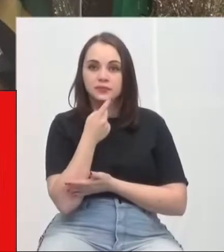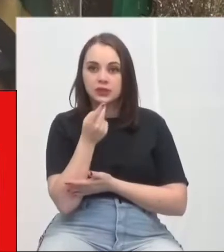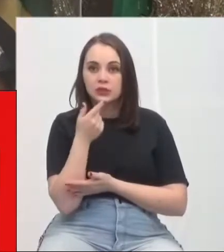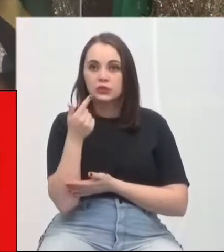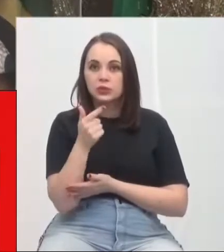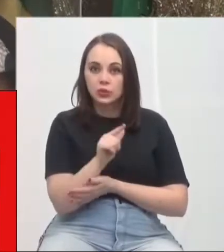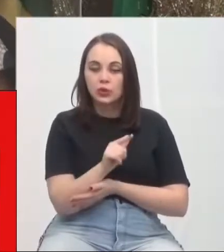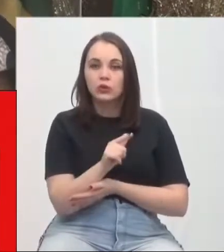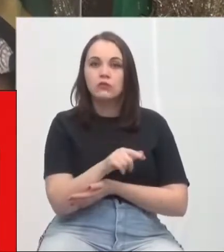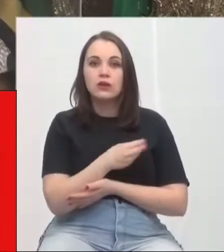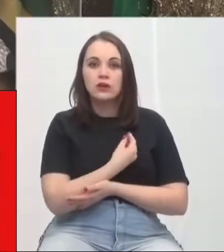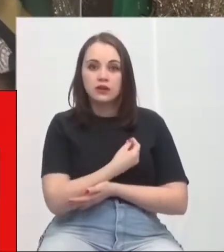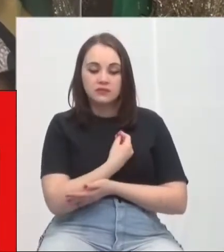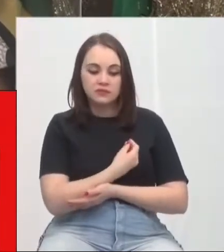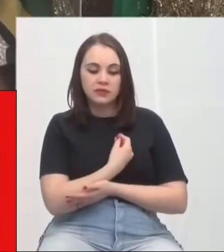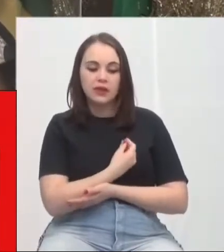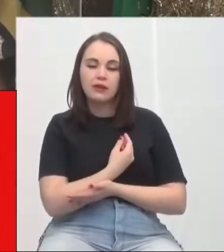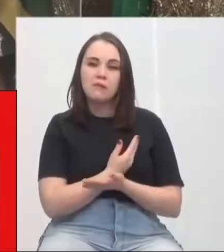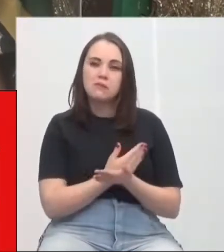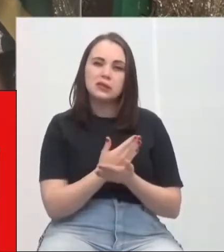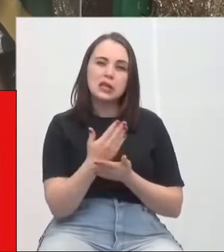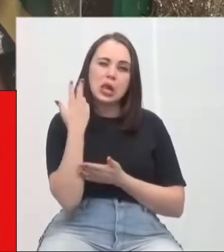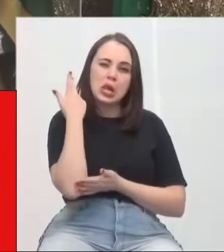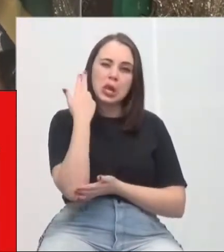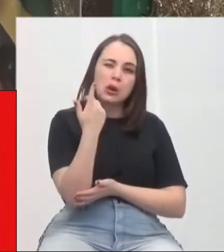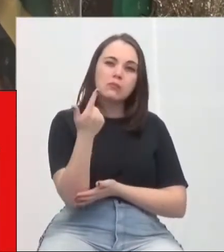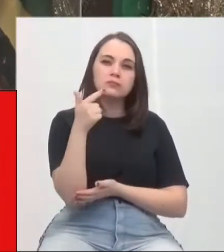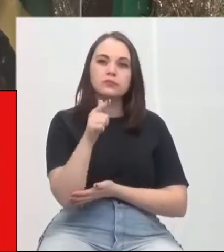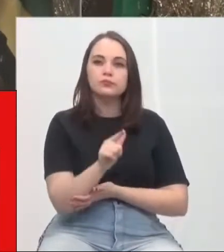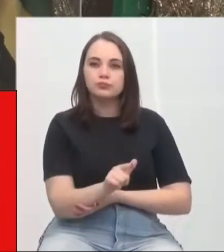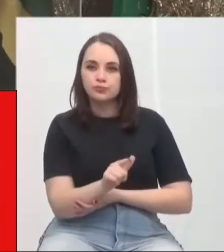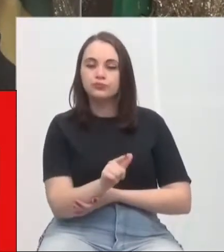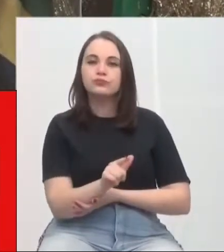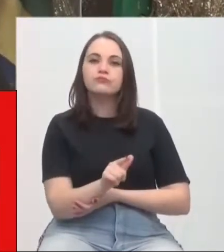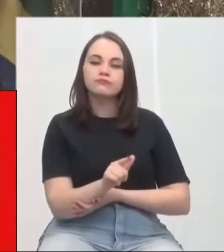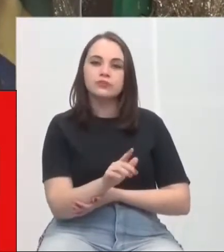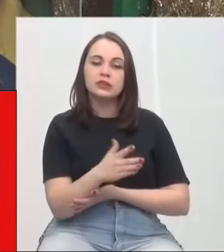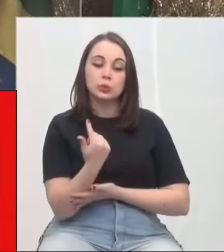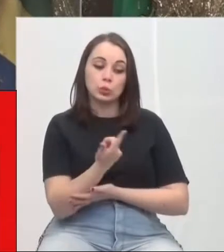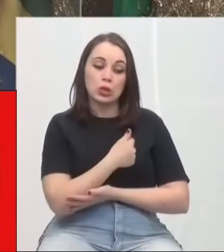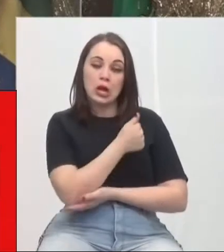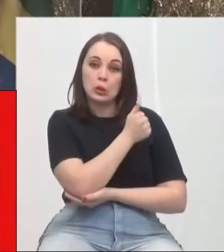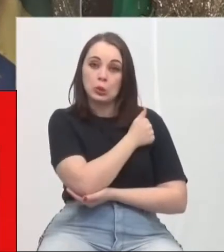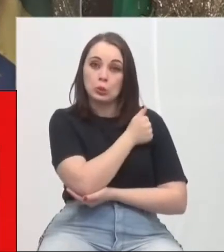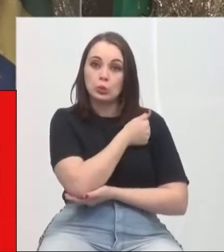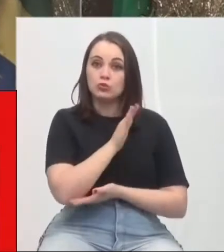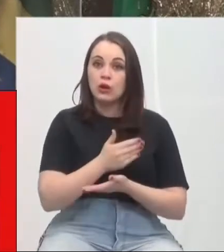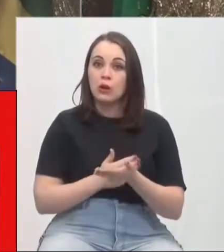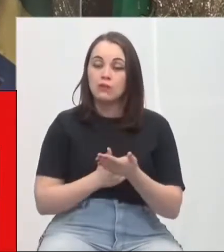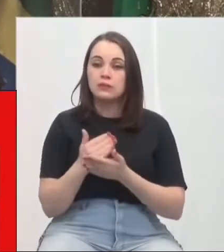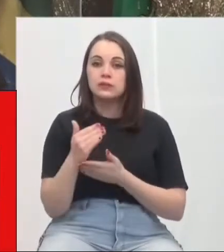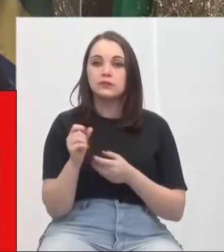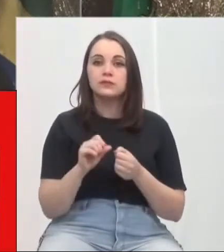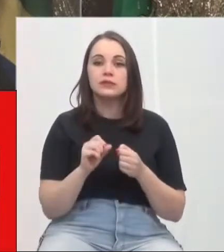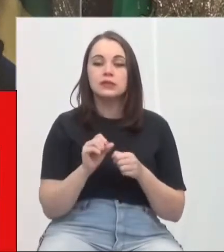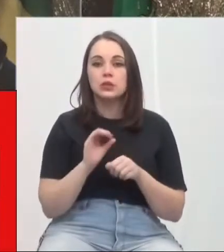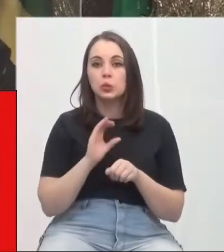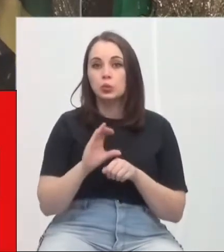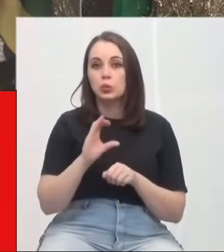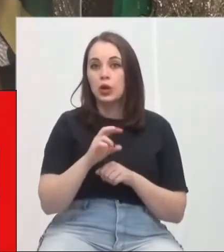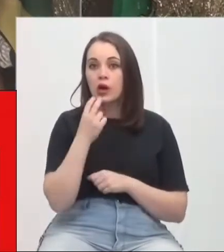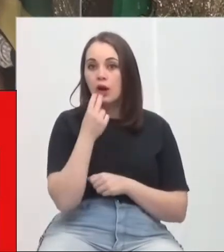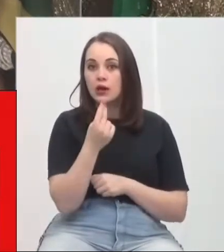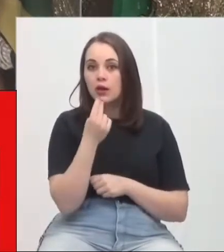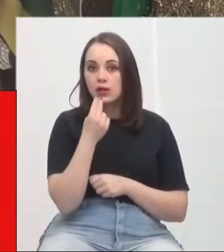vida está retomando a sua normalidade. Então, os nossos alunos já começaram a fazer o curso de inglês